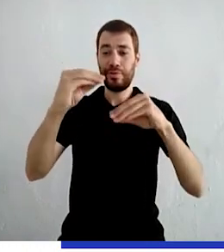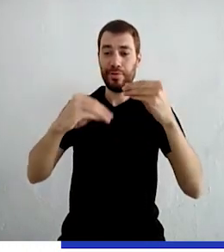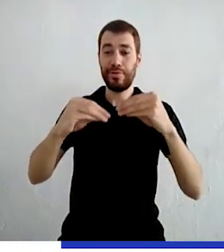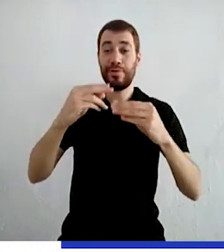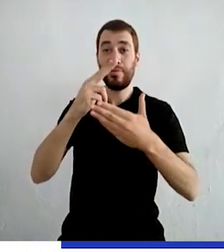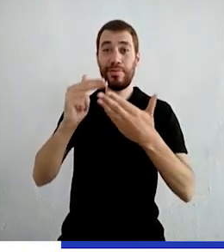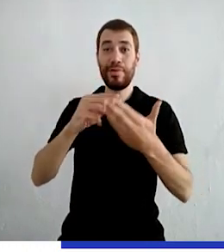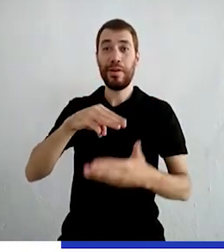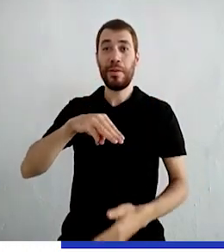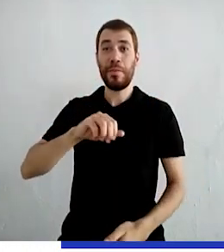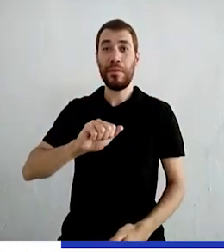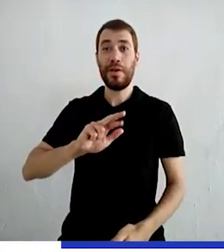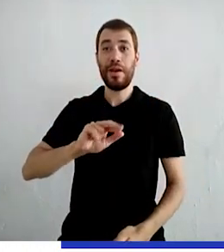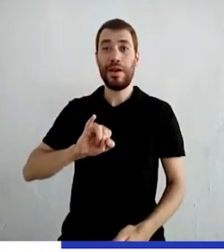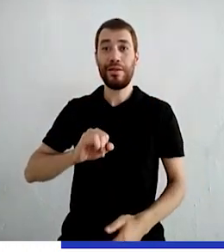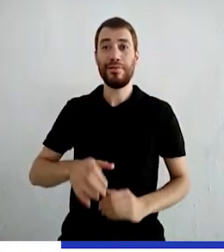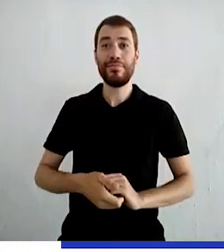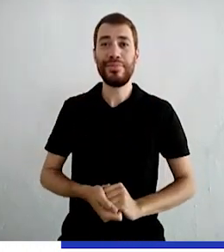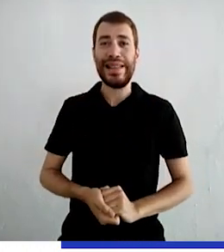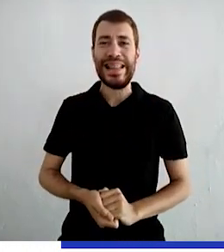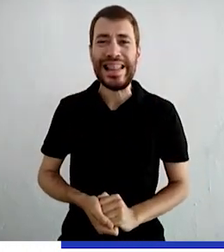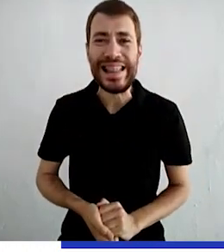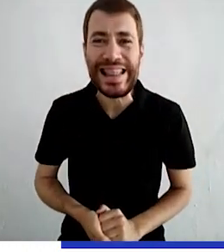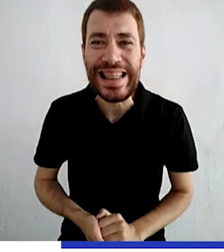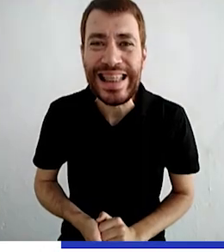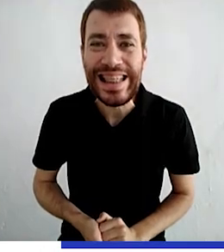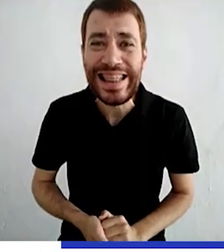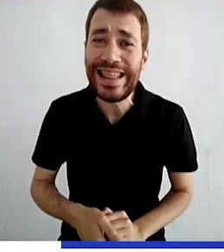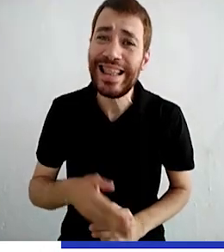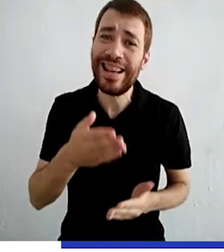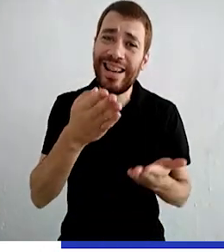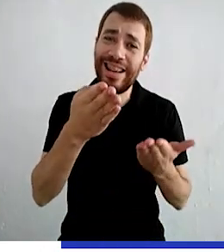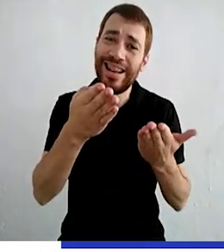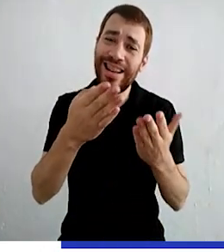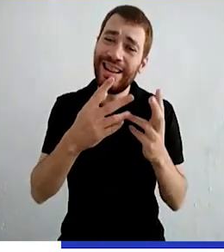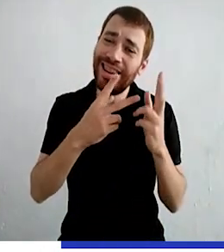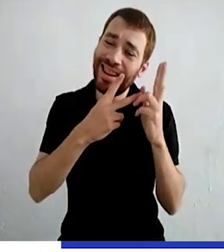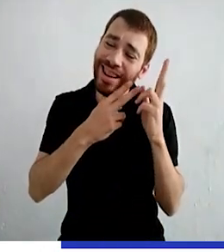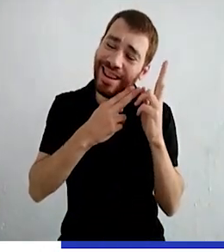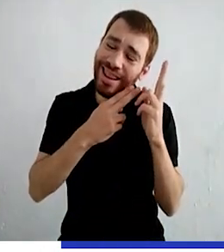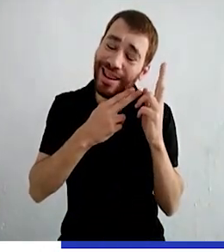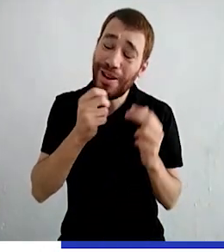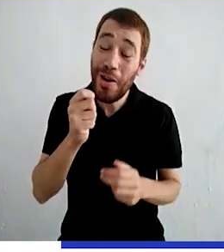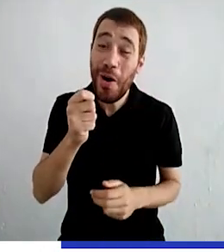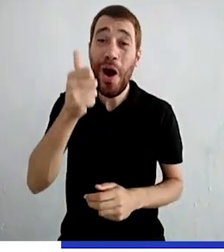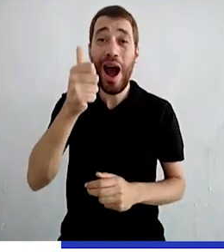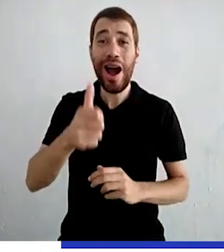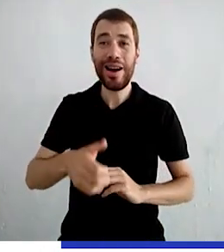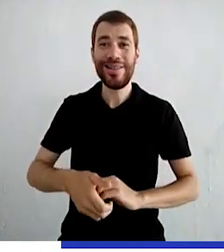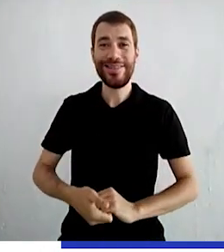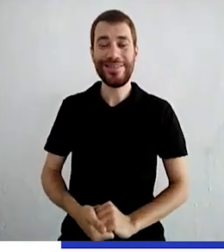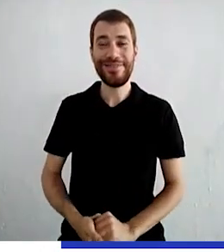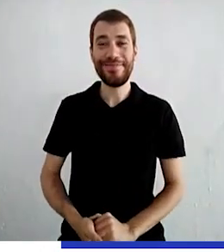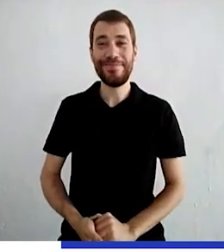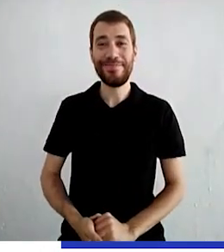vídeo, escolheu as letras, colocou os desenhos, foi Mari Moura. Ixi, tá quase